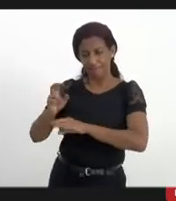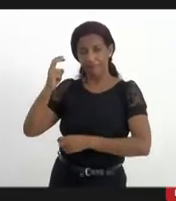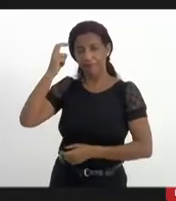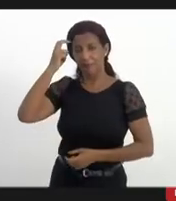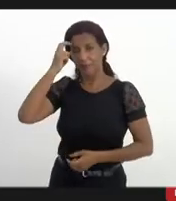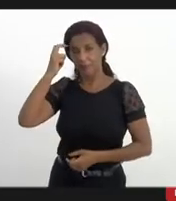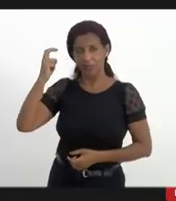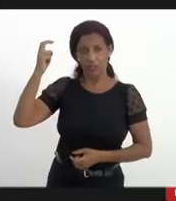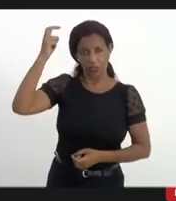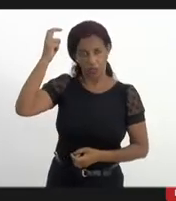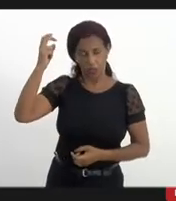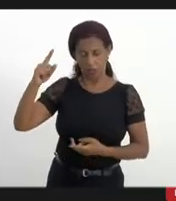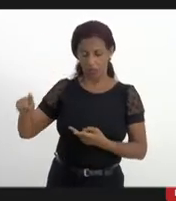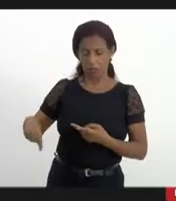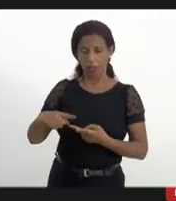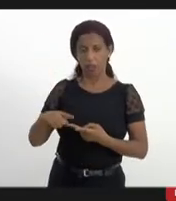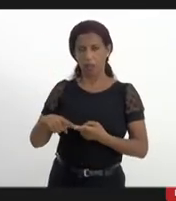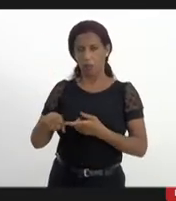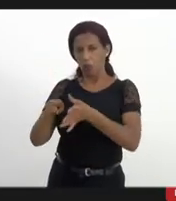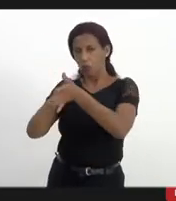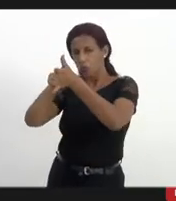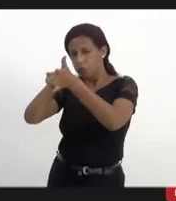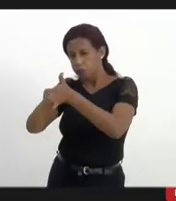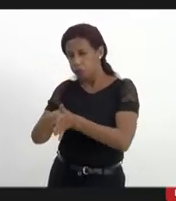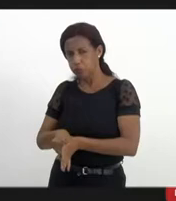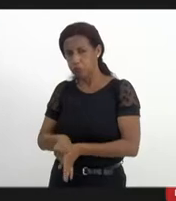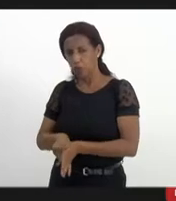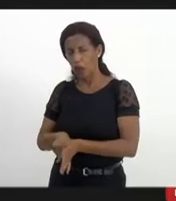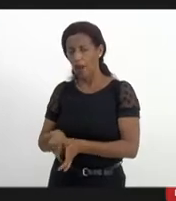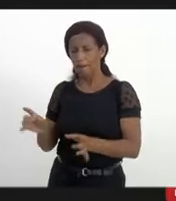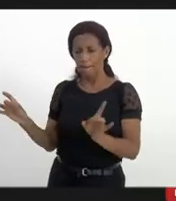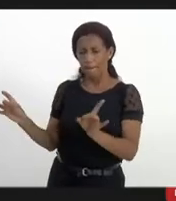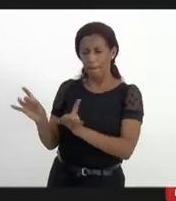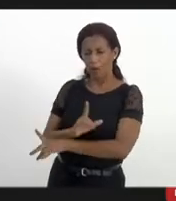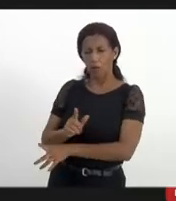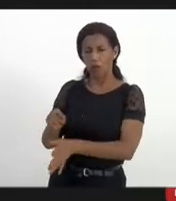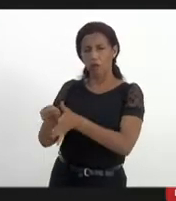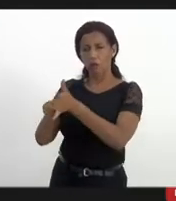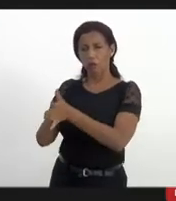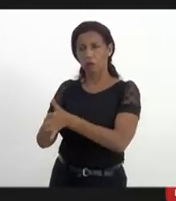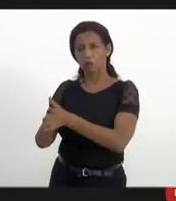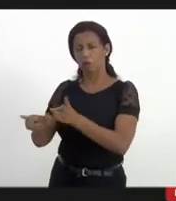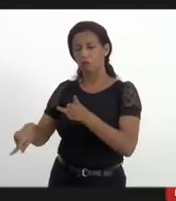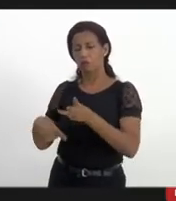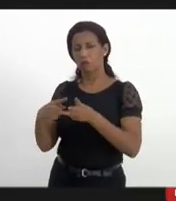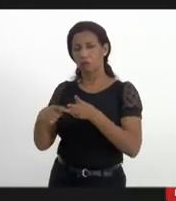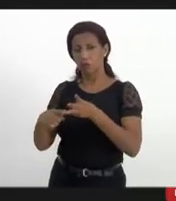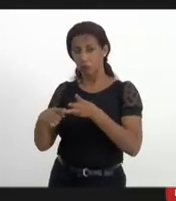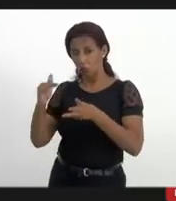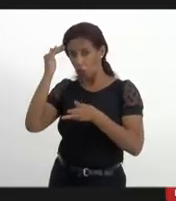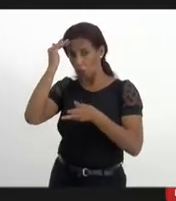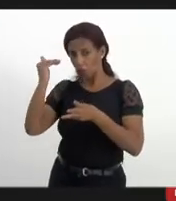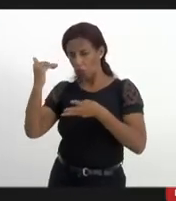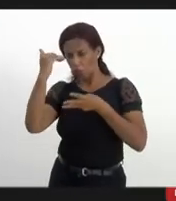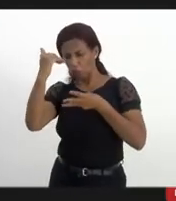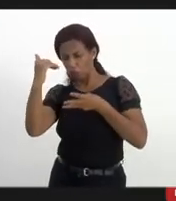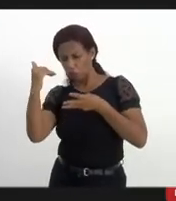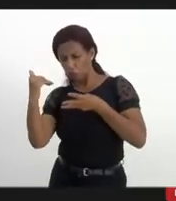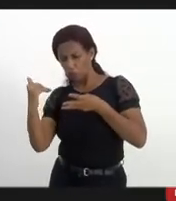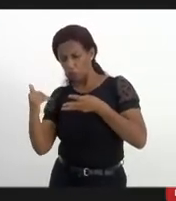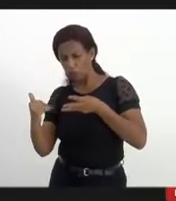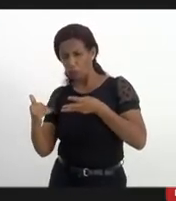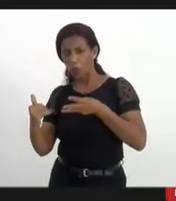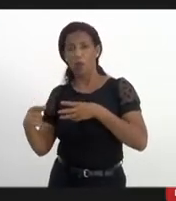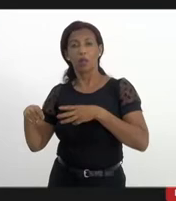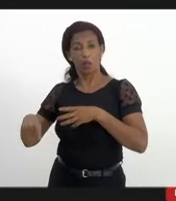dessa inteligência advém uma investigação. Feita a investigação, tendo cumprido todos os trâmites legais,